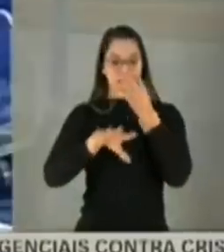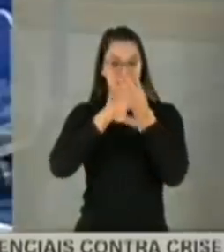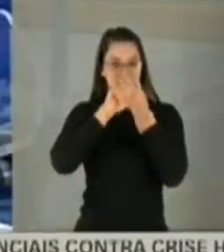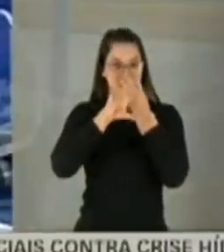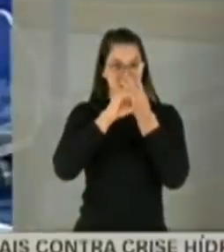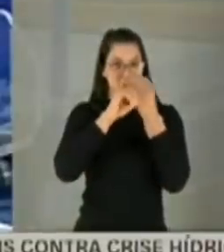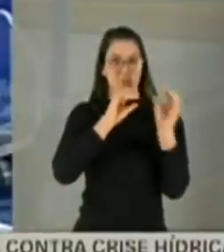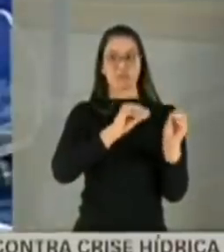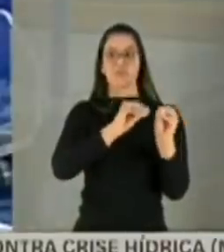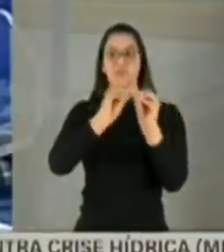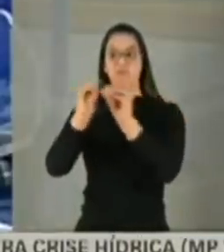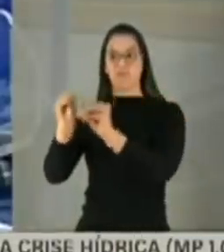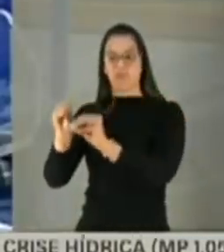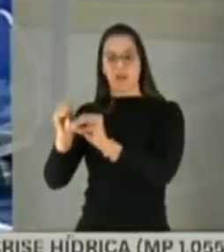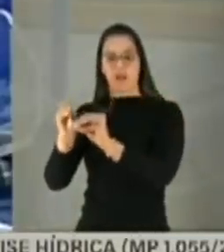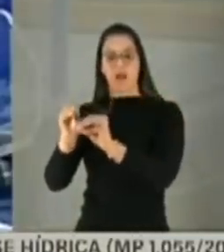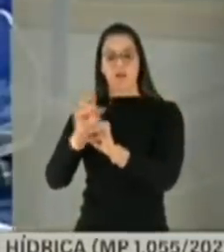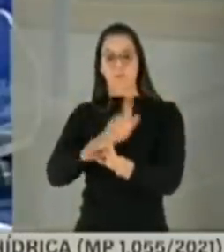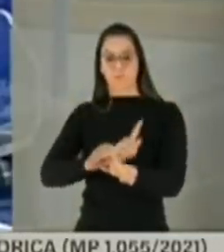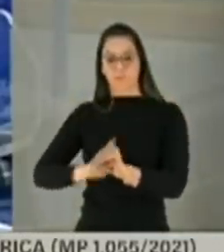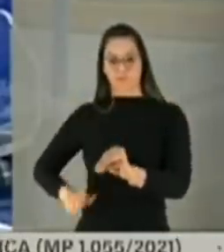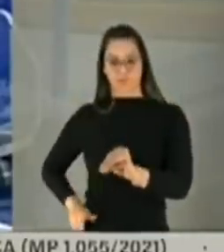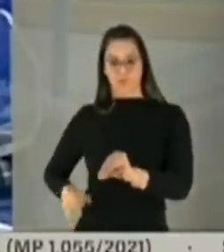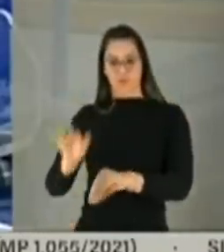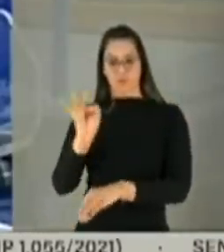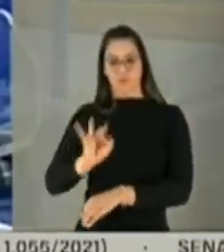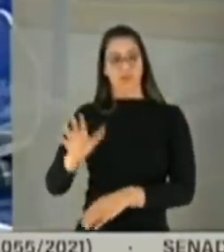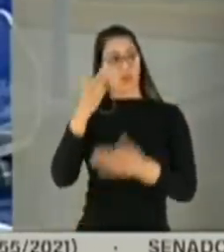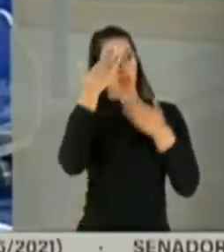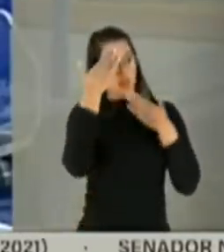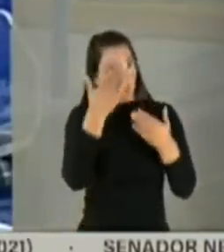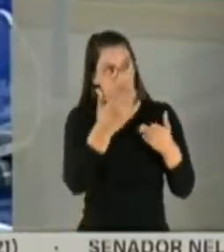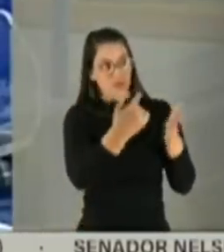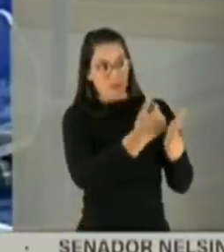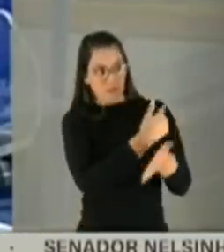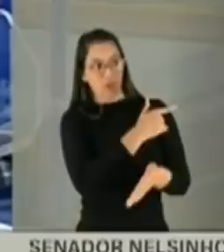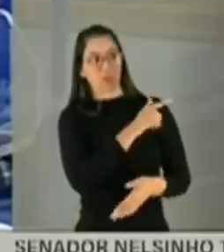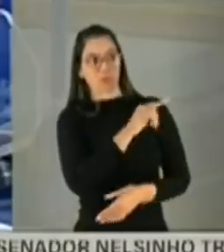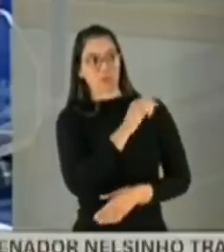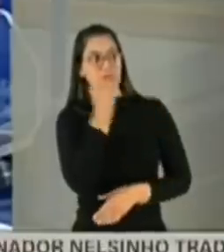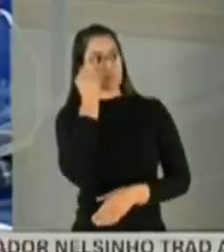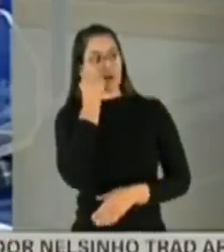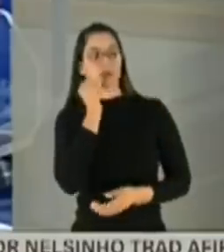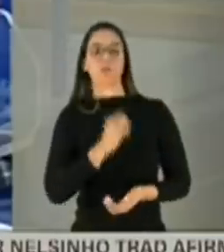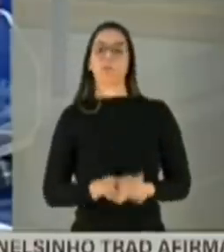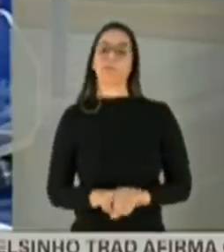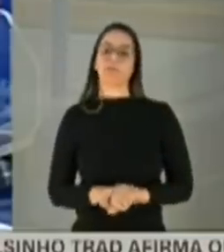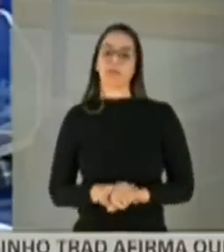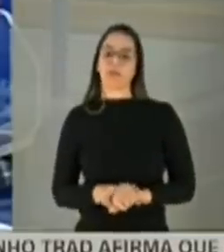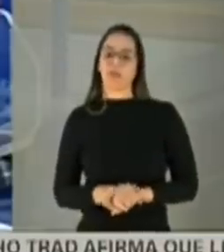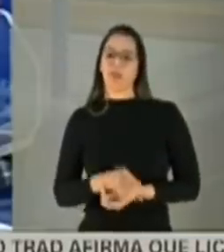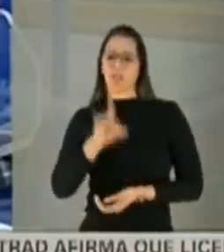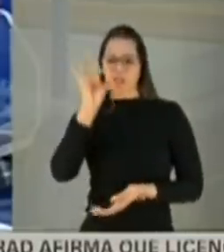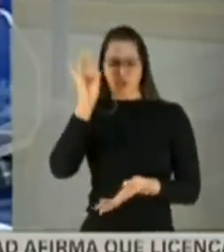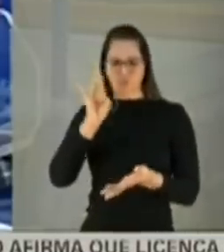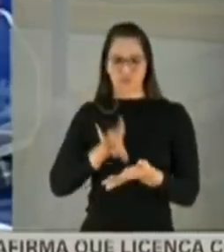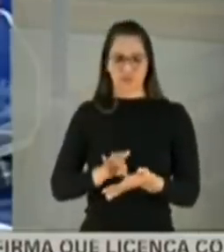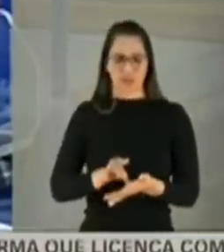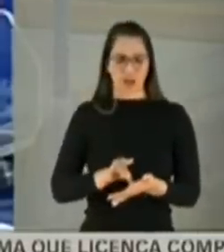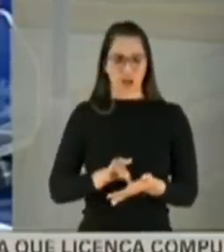governo federal, e eu agradeço a pergunta do senador, relator, efetivamente,